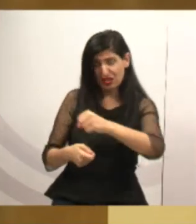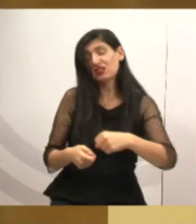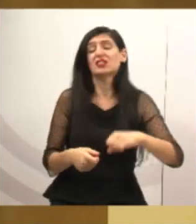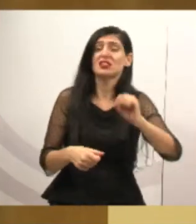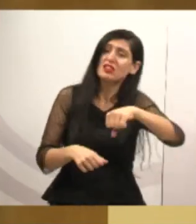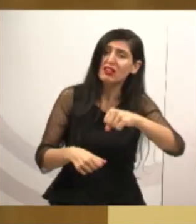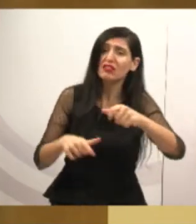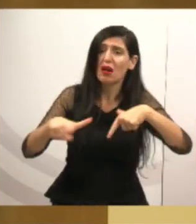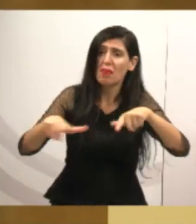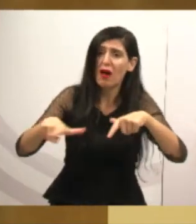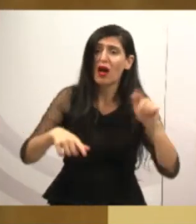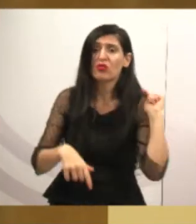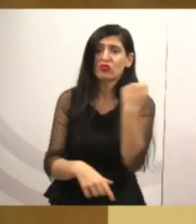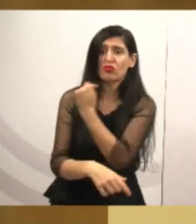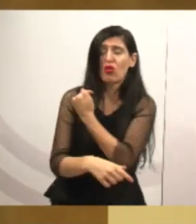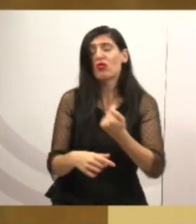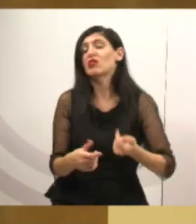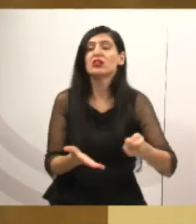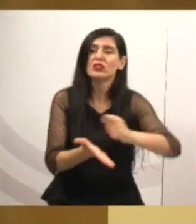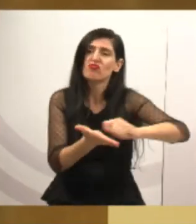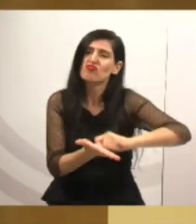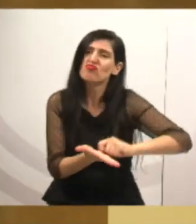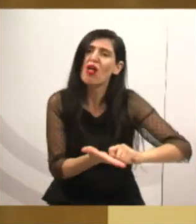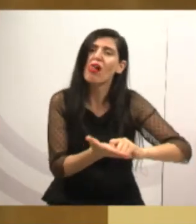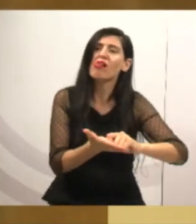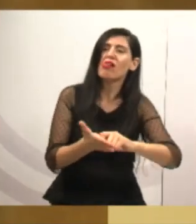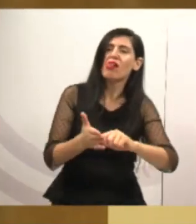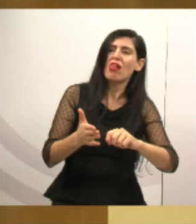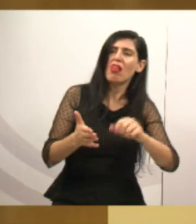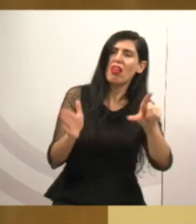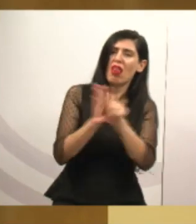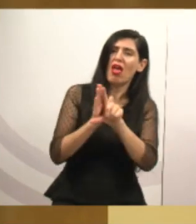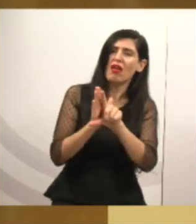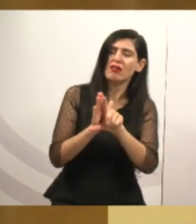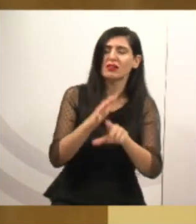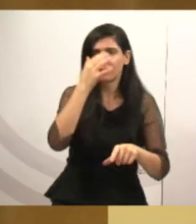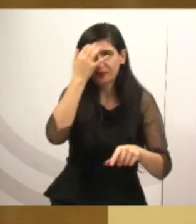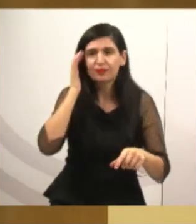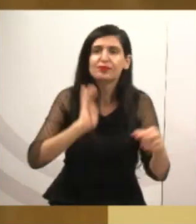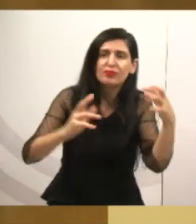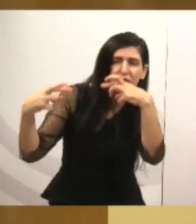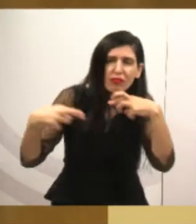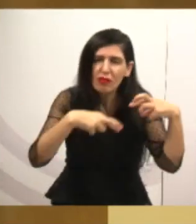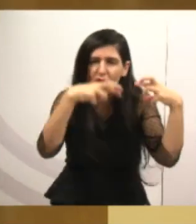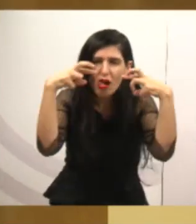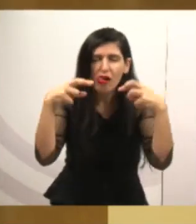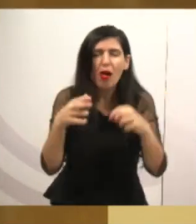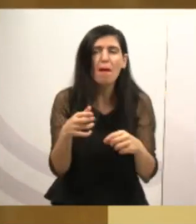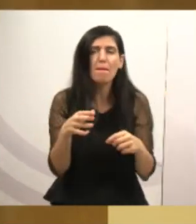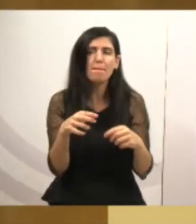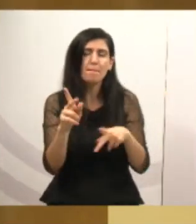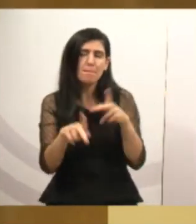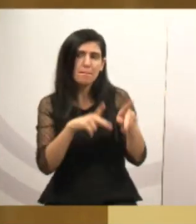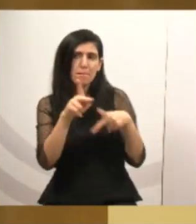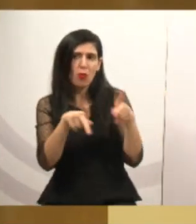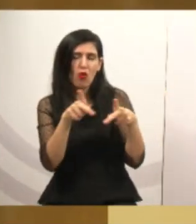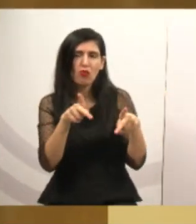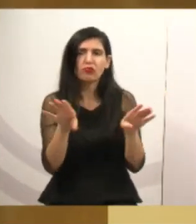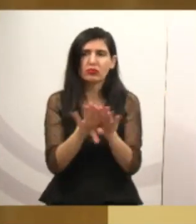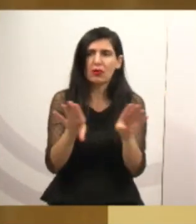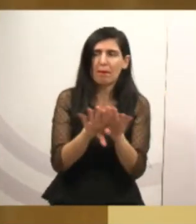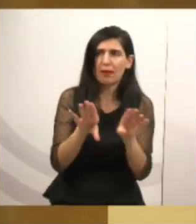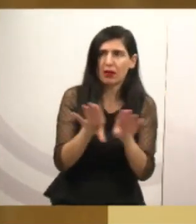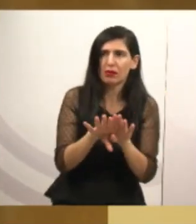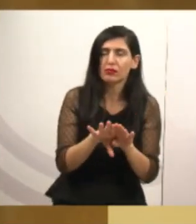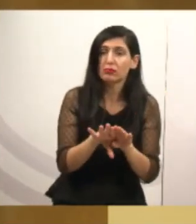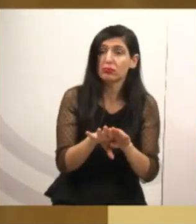legislador, fazemos o nosso trabalho, que é fiscal do povo, e a gente vai continuar fiscalizando, vamos continuar cobrando. Fomos eleitos para isso,